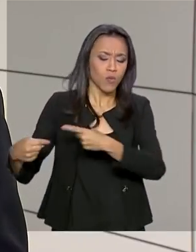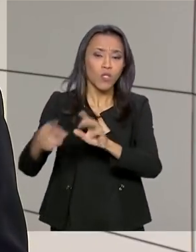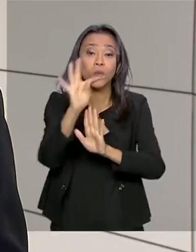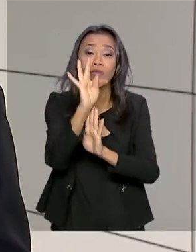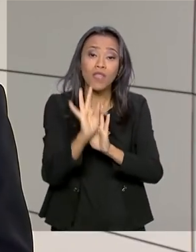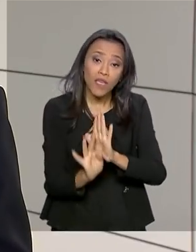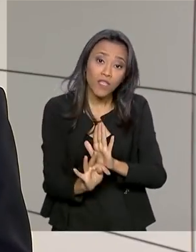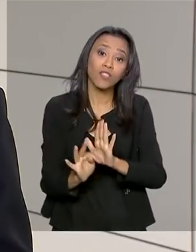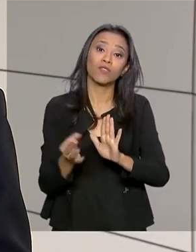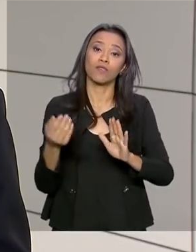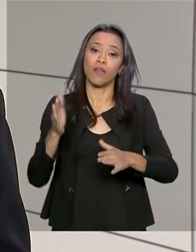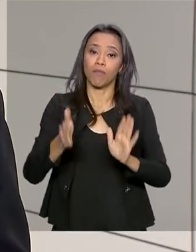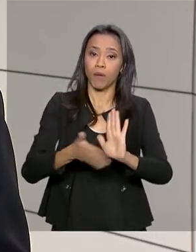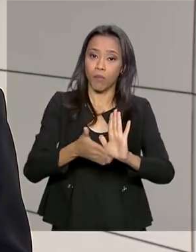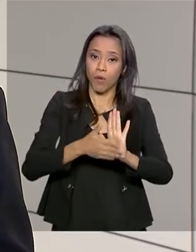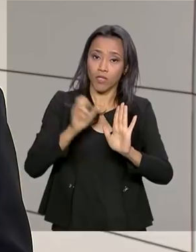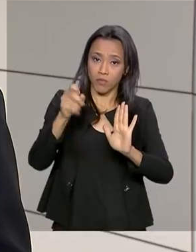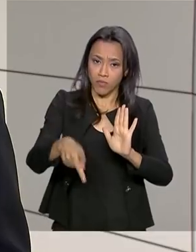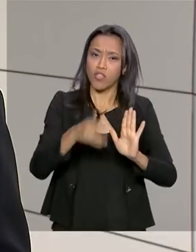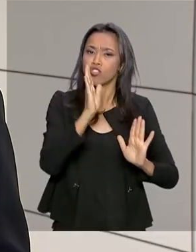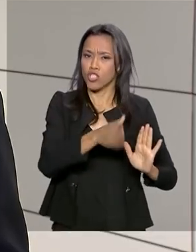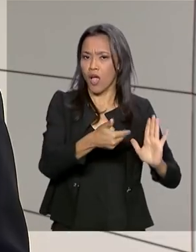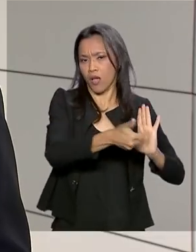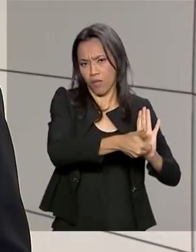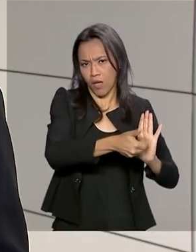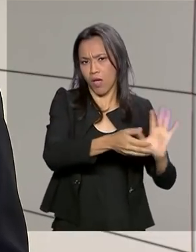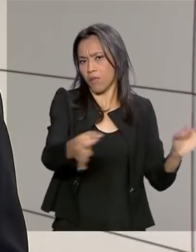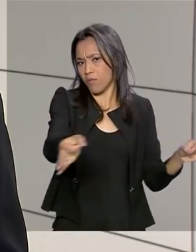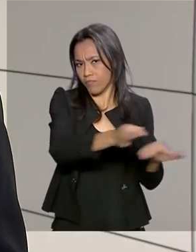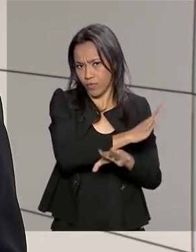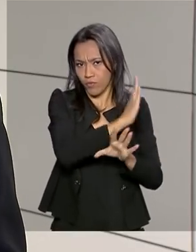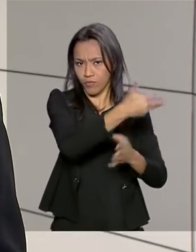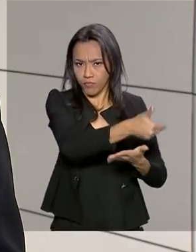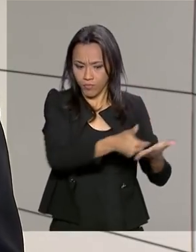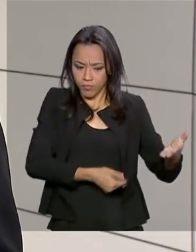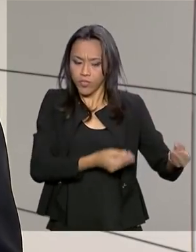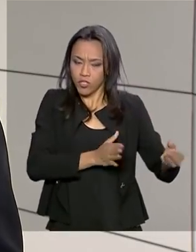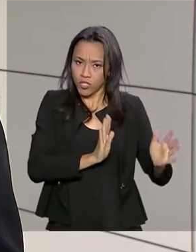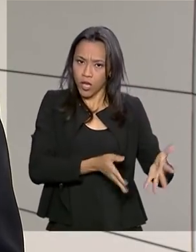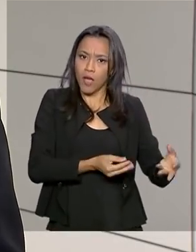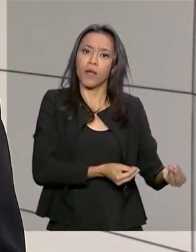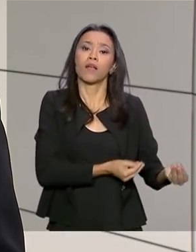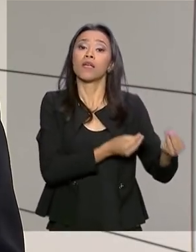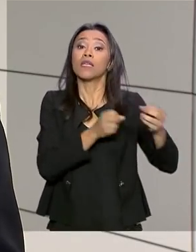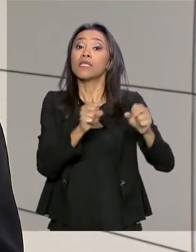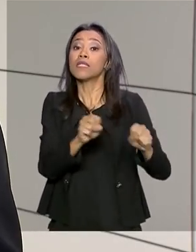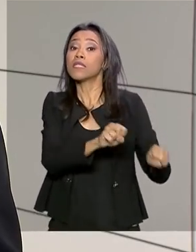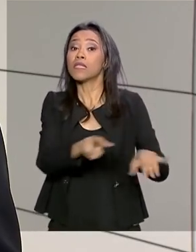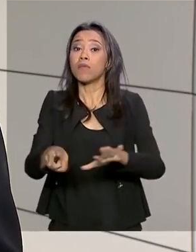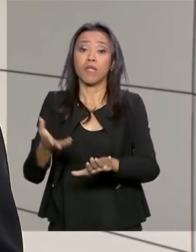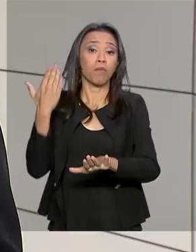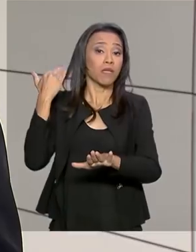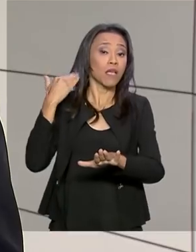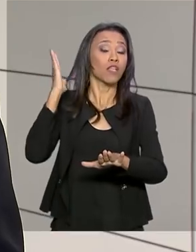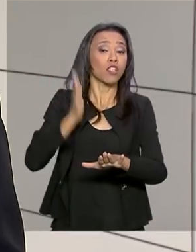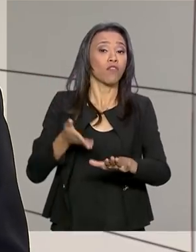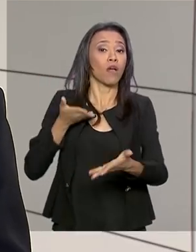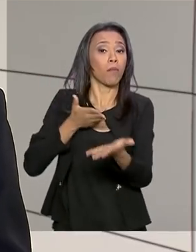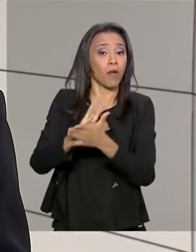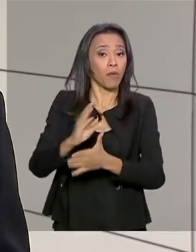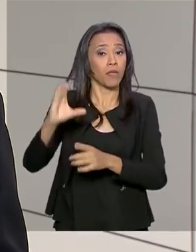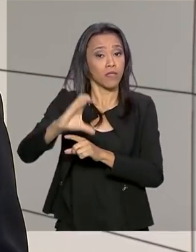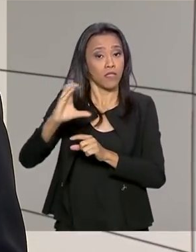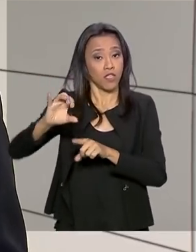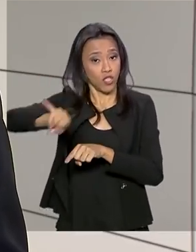da Previdência. A proposta já passou pela Câmara dos Deputados e, na semana passada, foi aprovada pela CCJ do Senado. Agora,